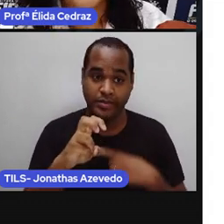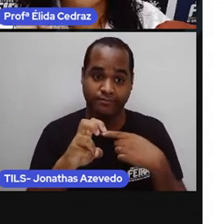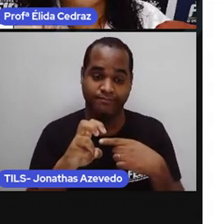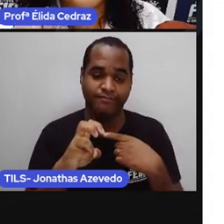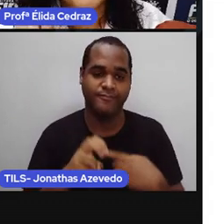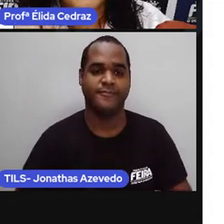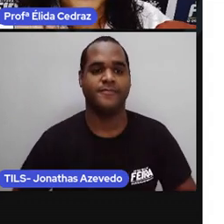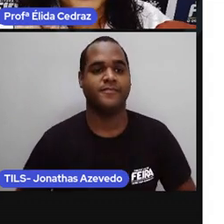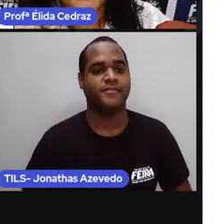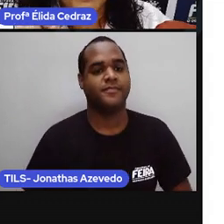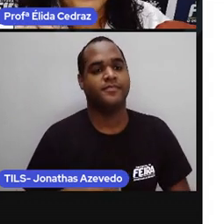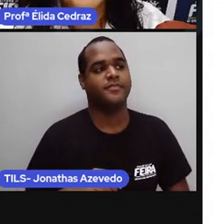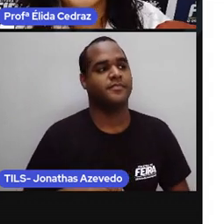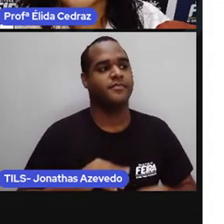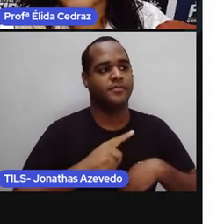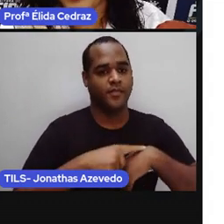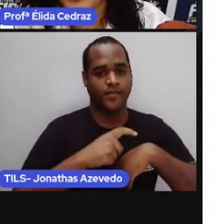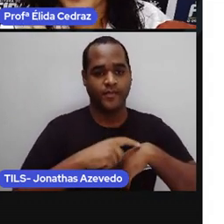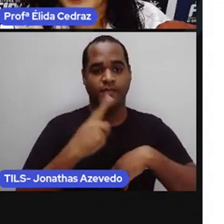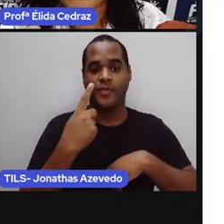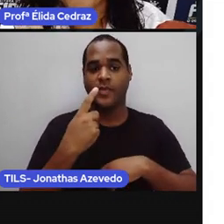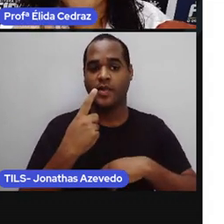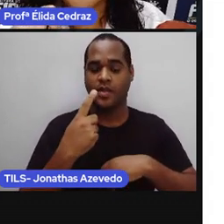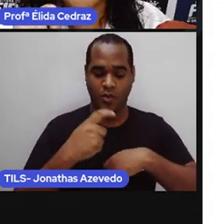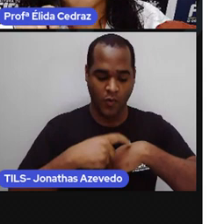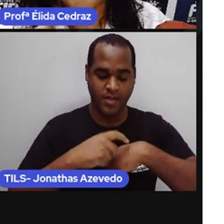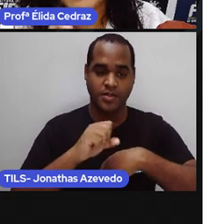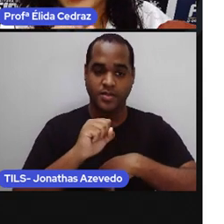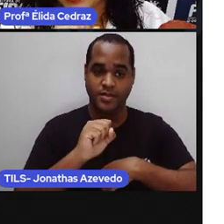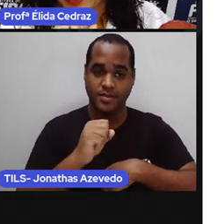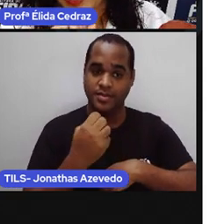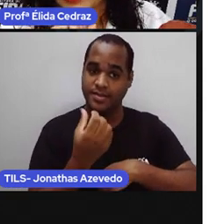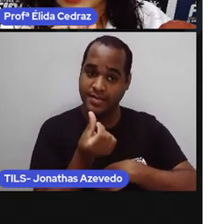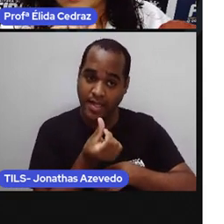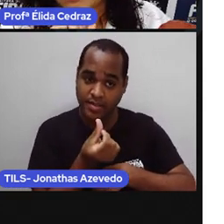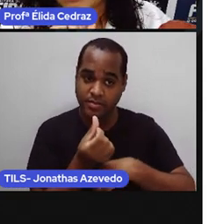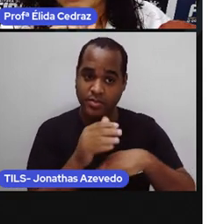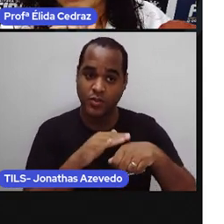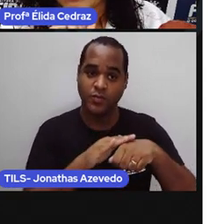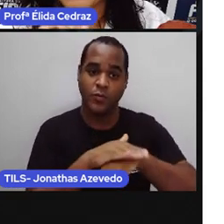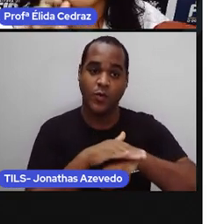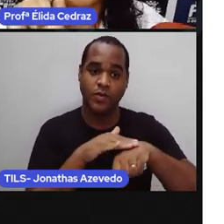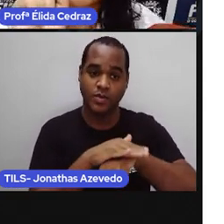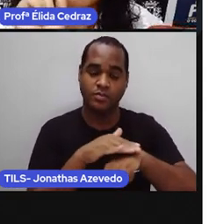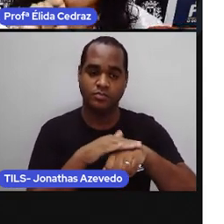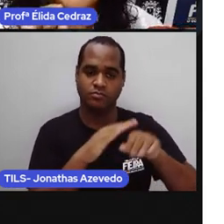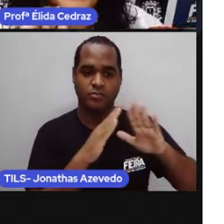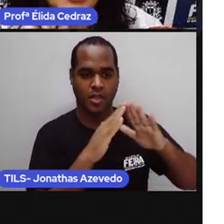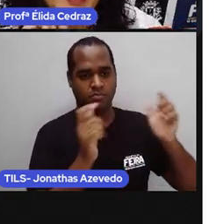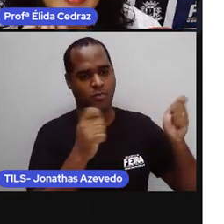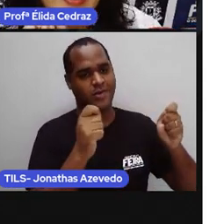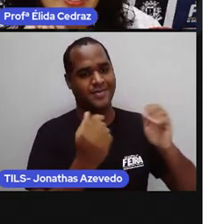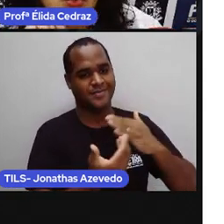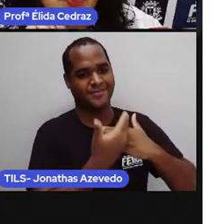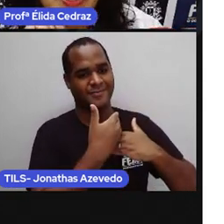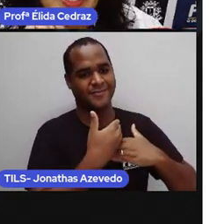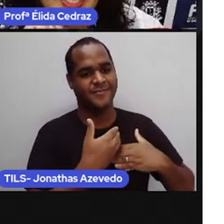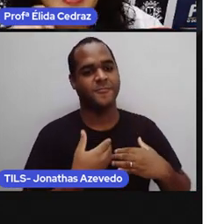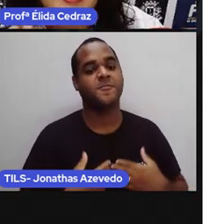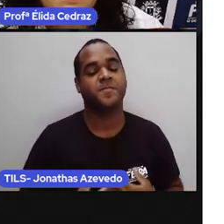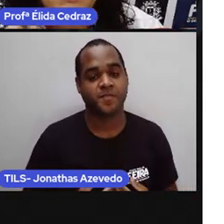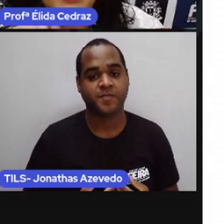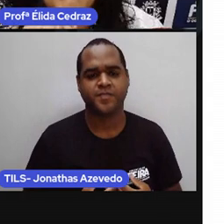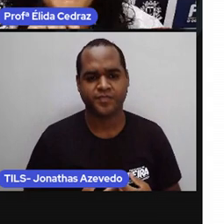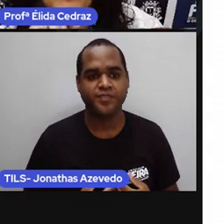horário, 18 horas. Local, minha casa. E a Pró quer chamar a atenção de